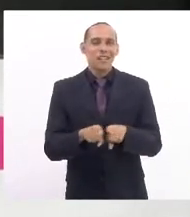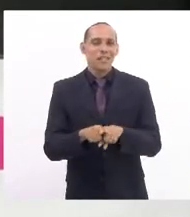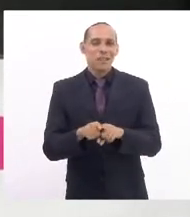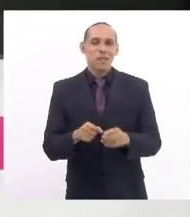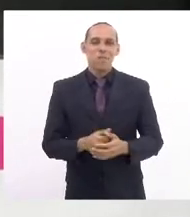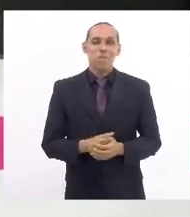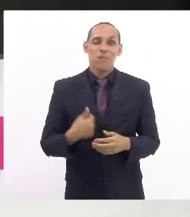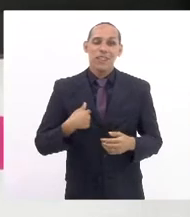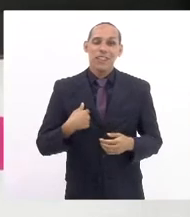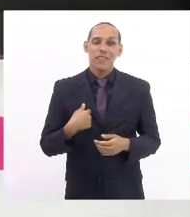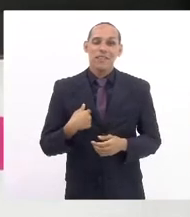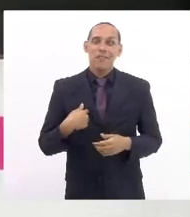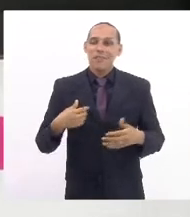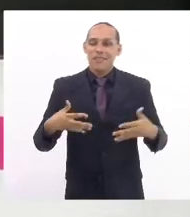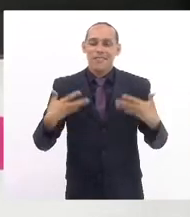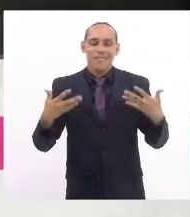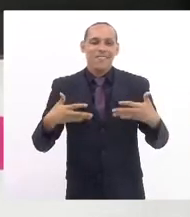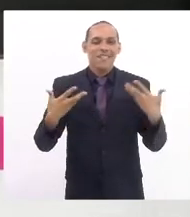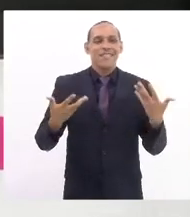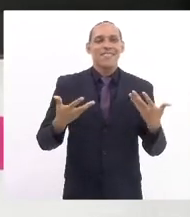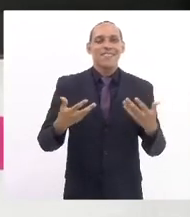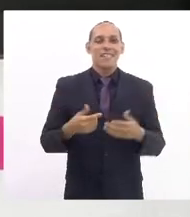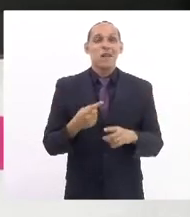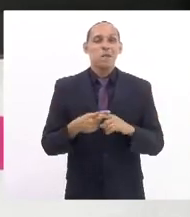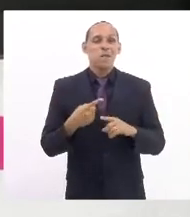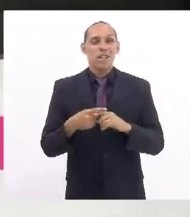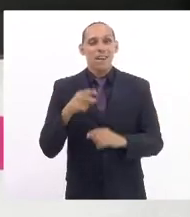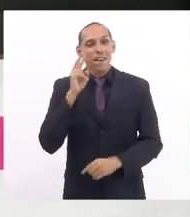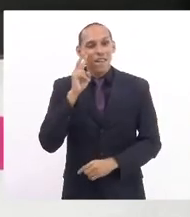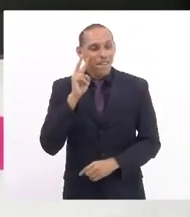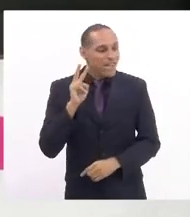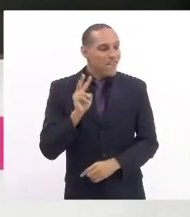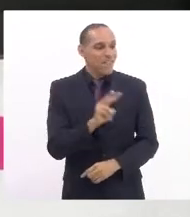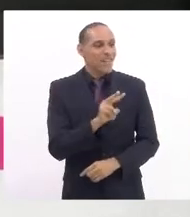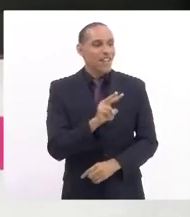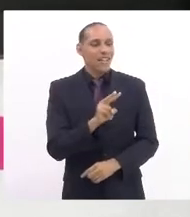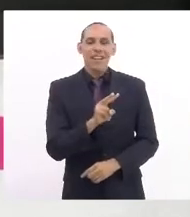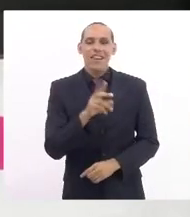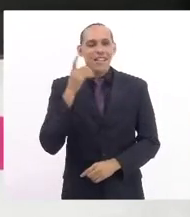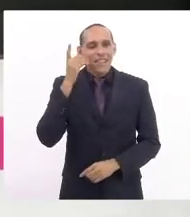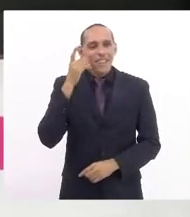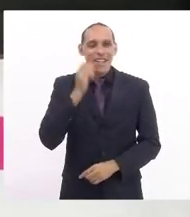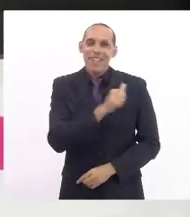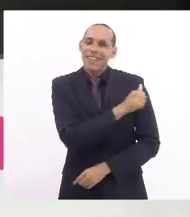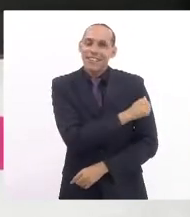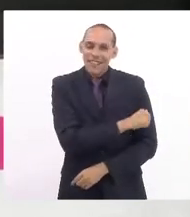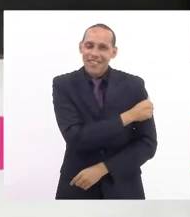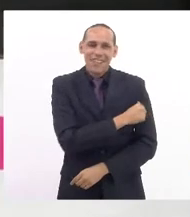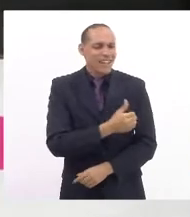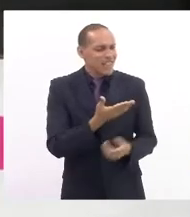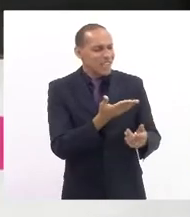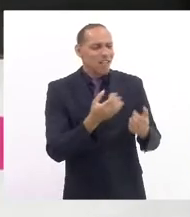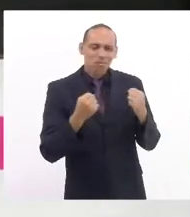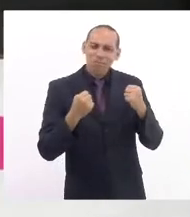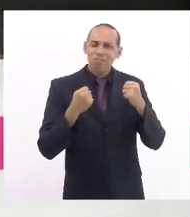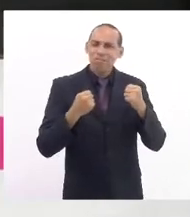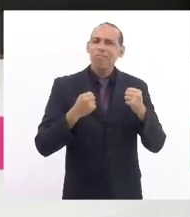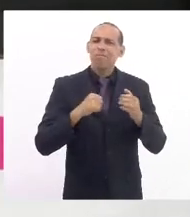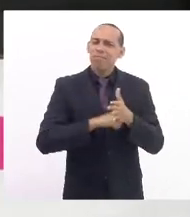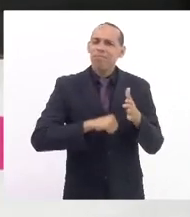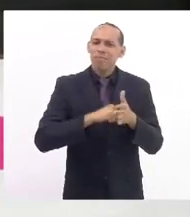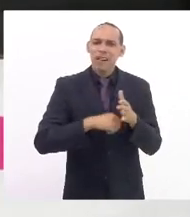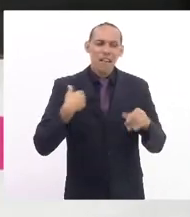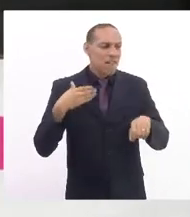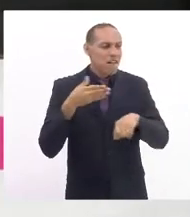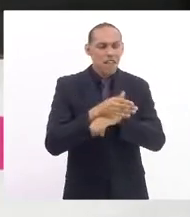a minha alegria de poder ver uma colega como V. Exª, deputada enfermeira Regiane, aguerrida, já entrei nas suas redes